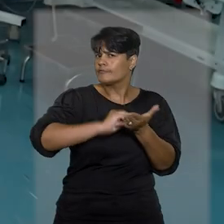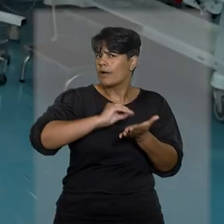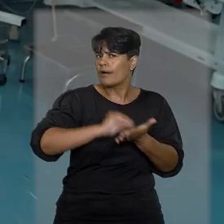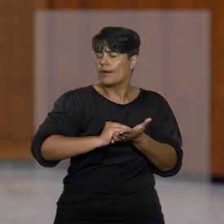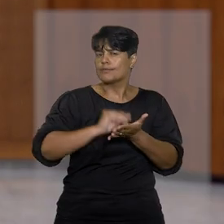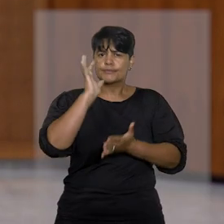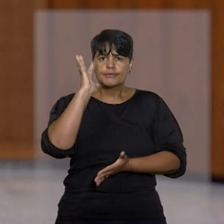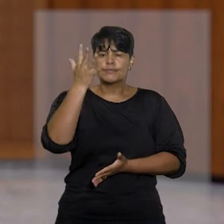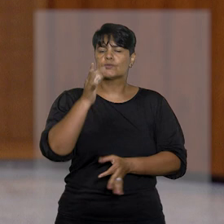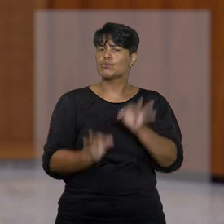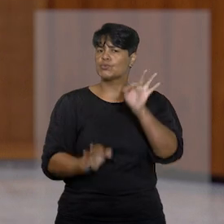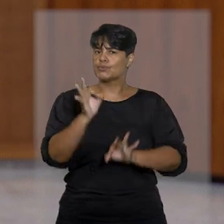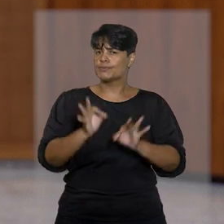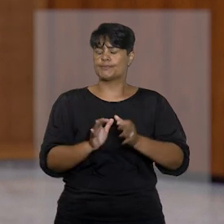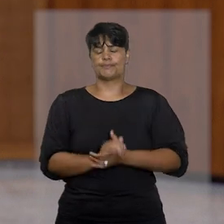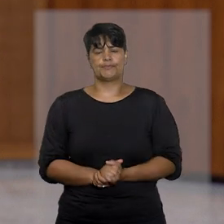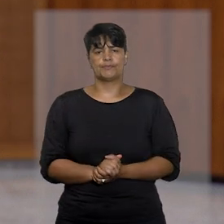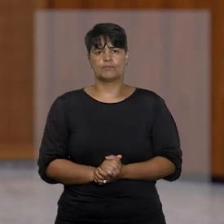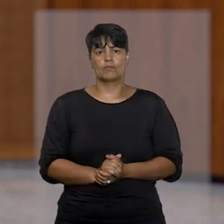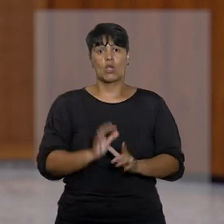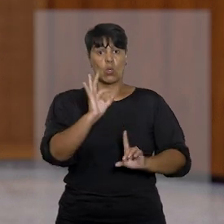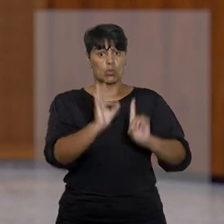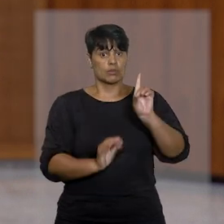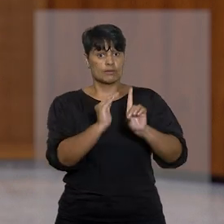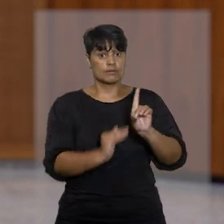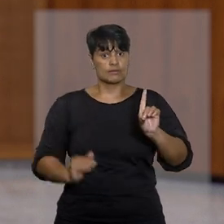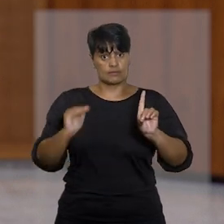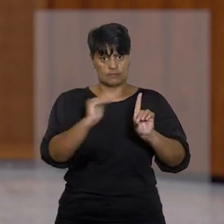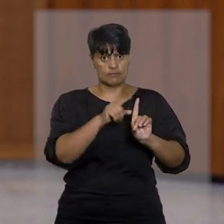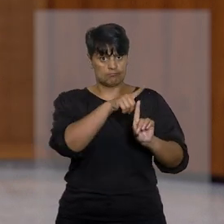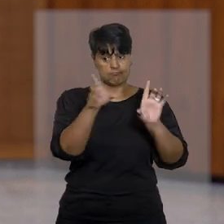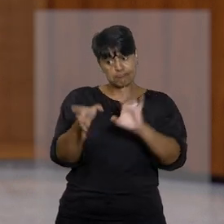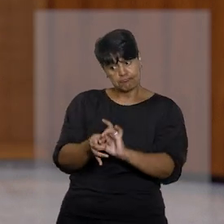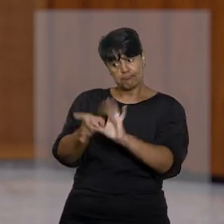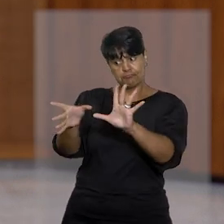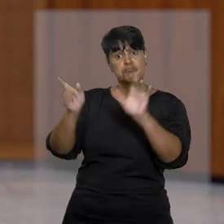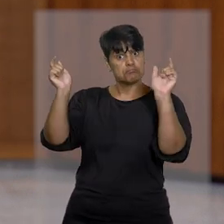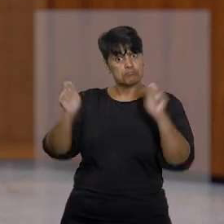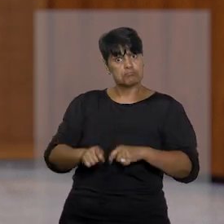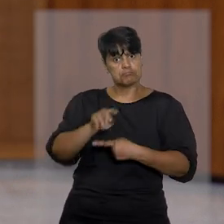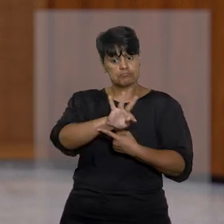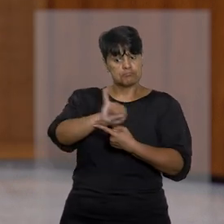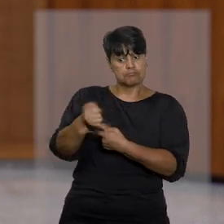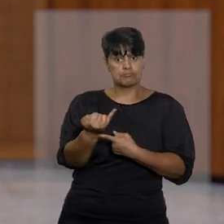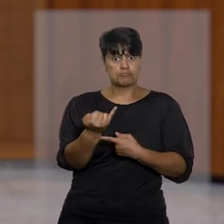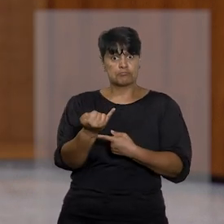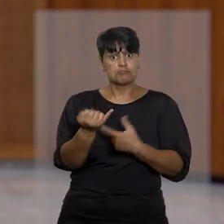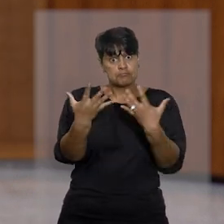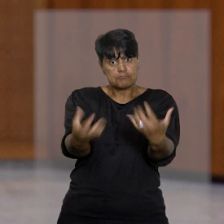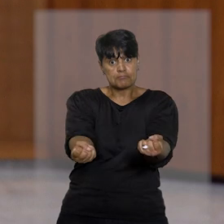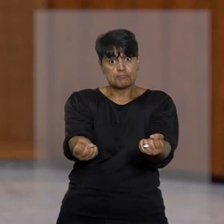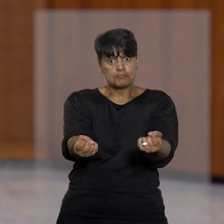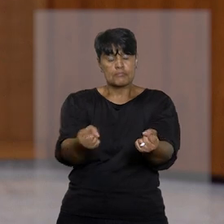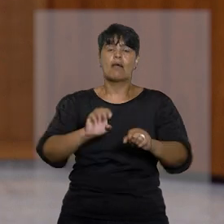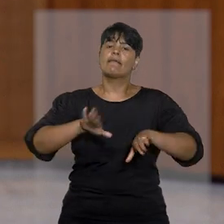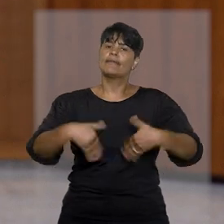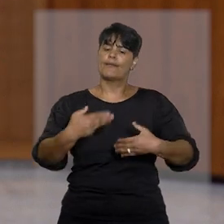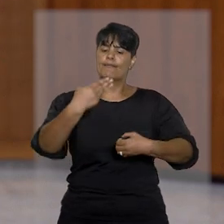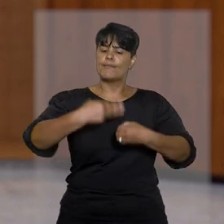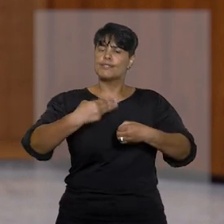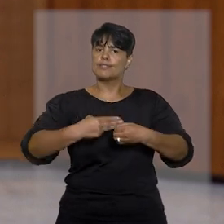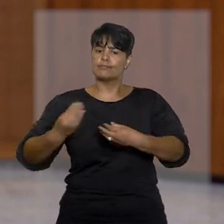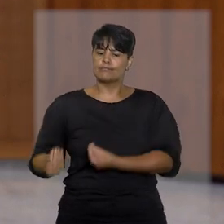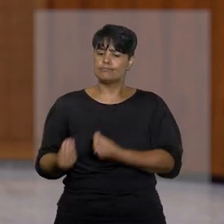judiciais. O desembargador relator do pedido concedeu liminar para atender o Tribunal de Justiça do Estado. E o município